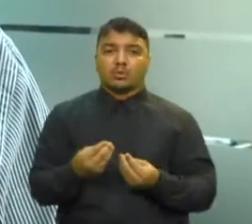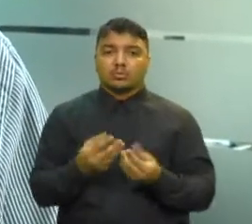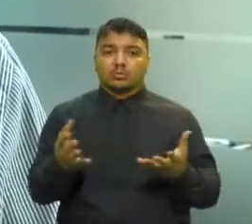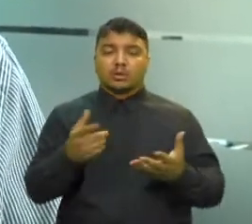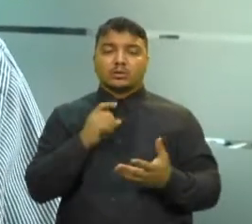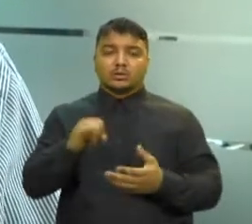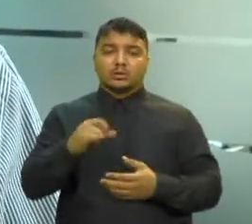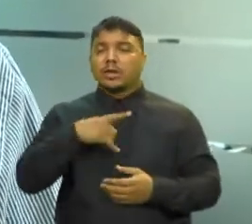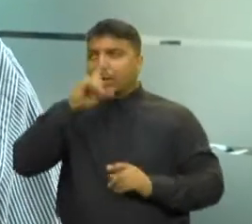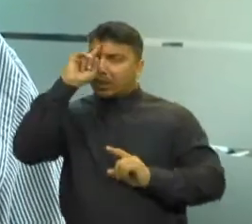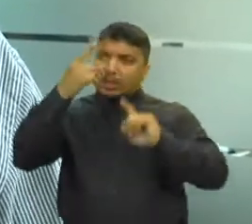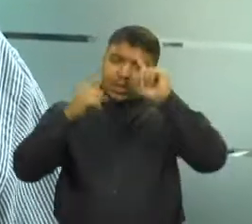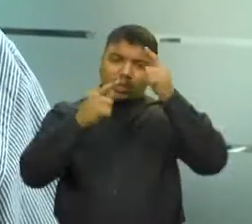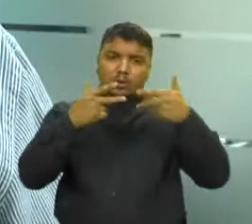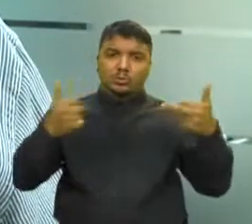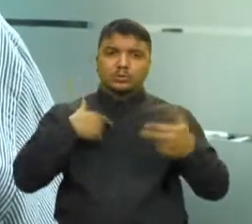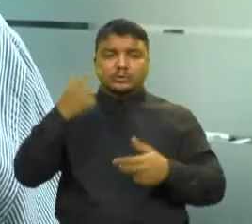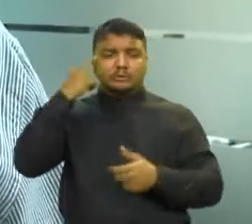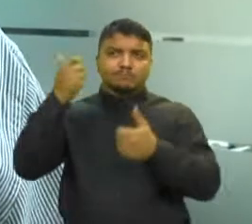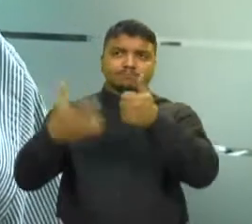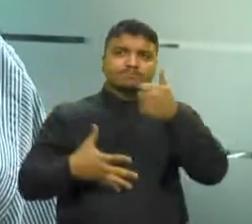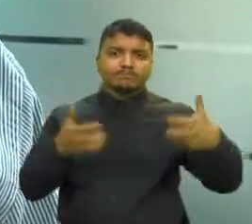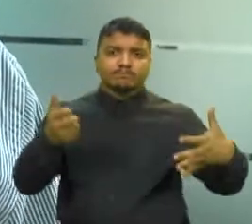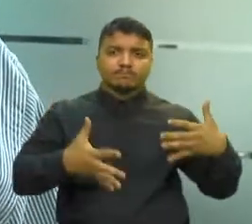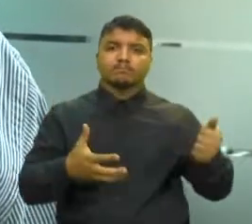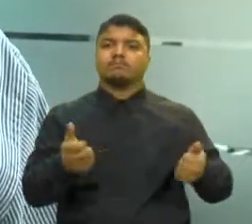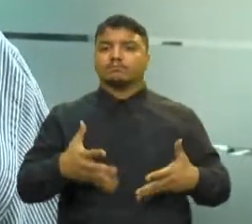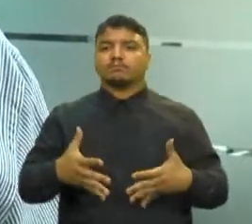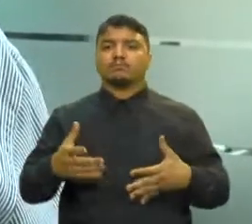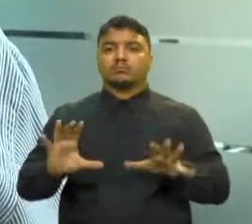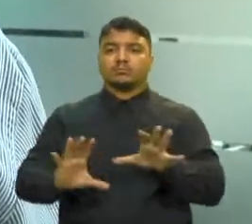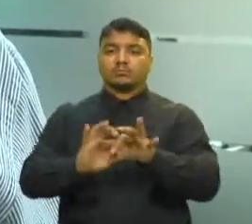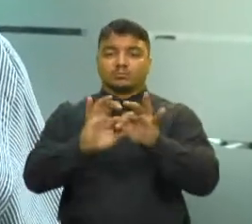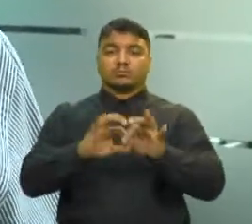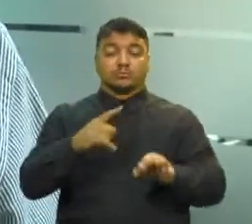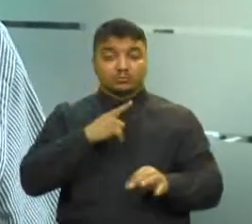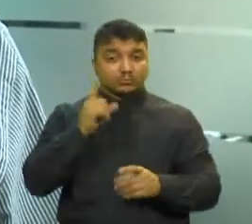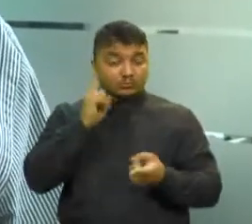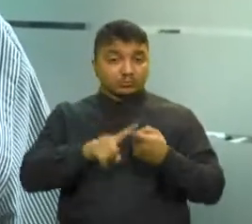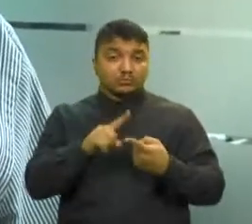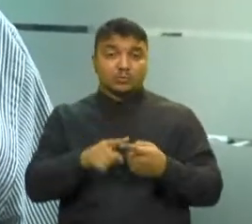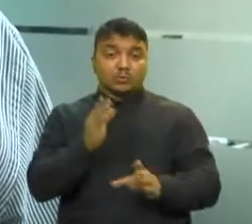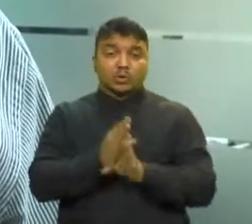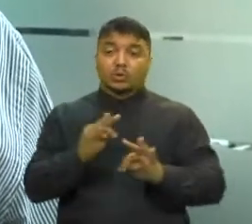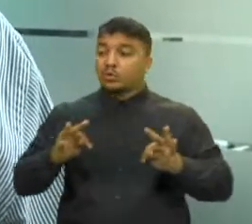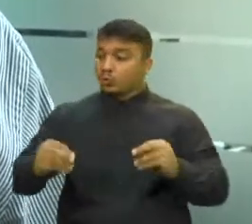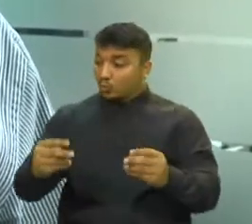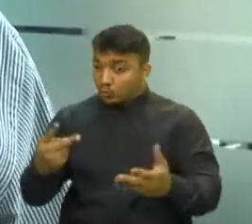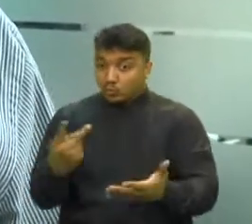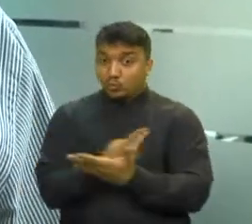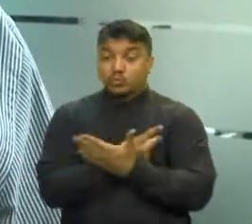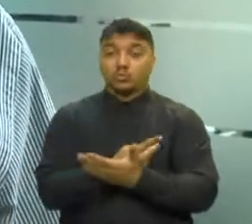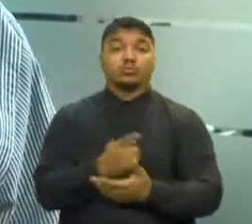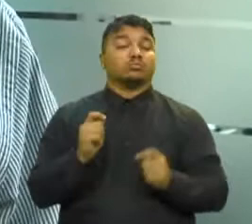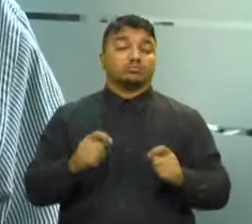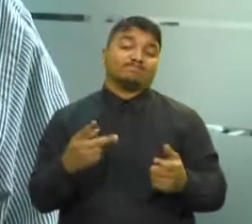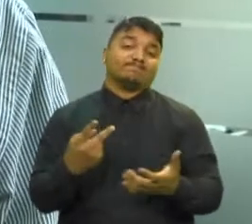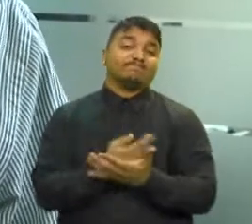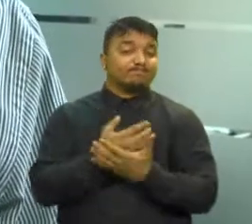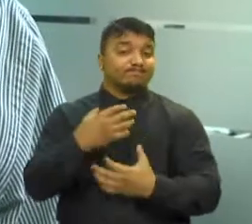ideias que estão sendo faladas fora Os acontecimentos que estão acontecendo Porque tudo isso acaba